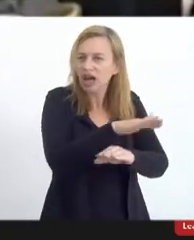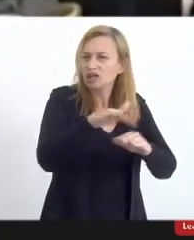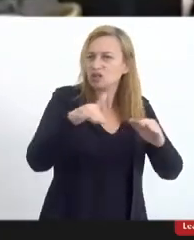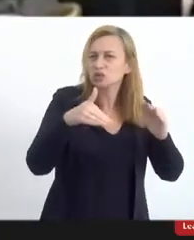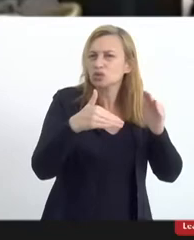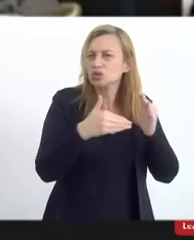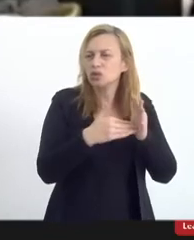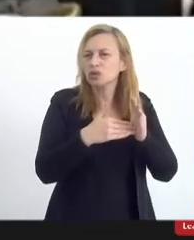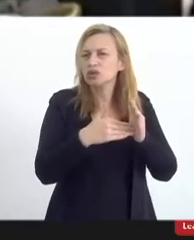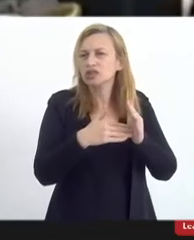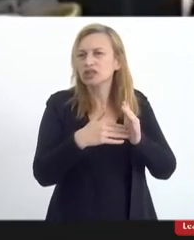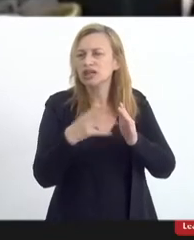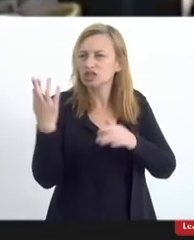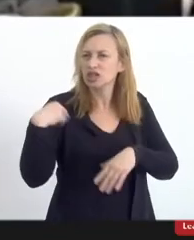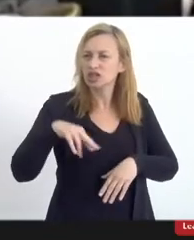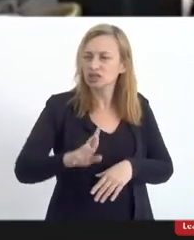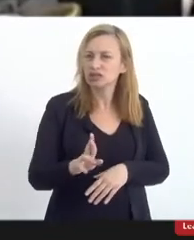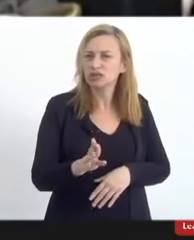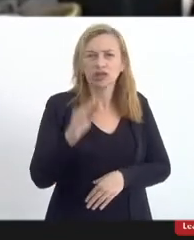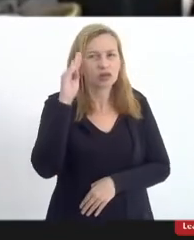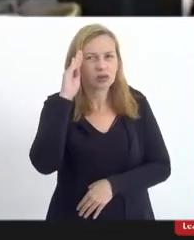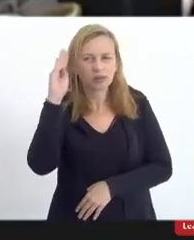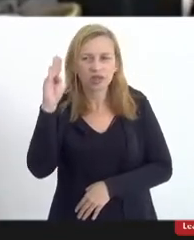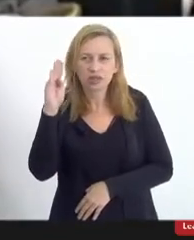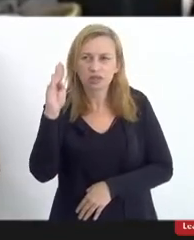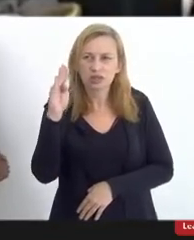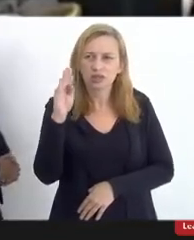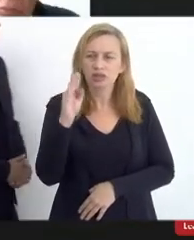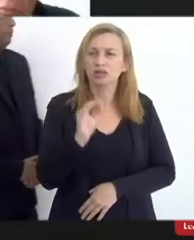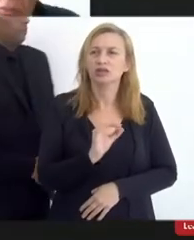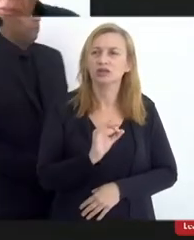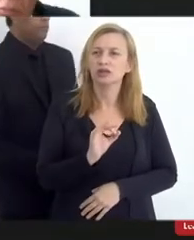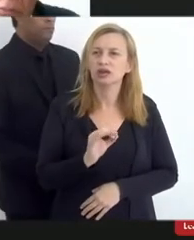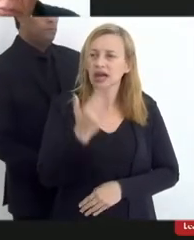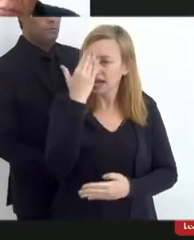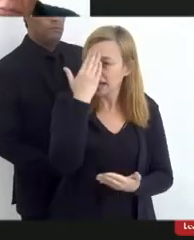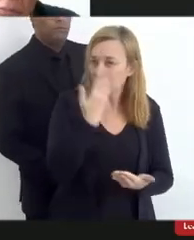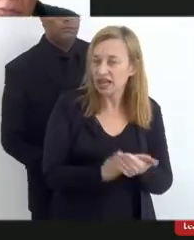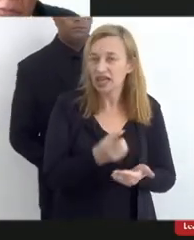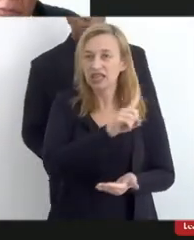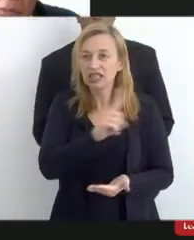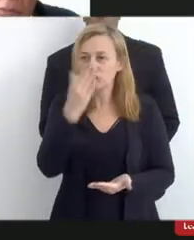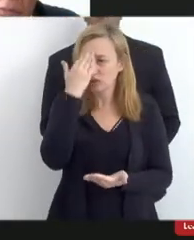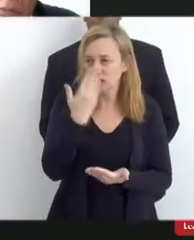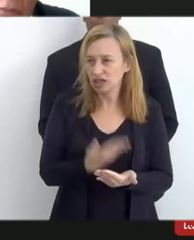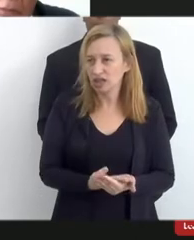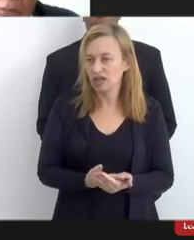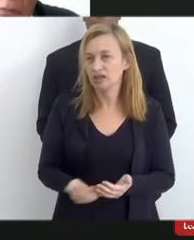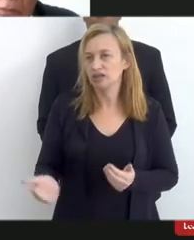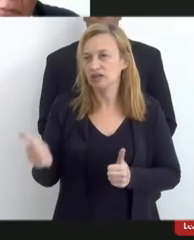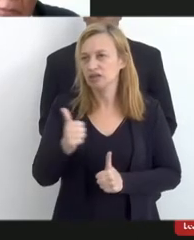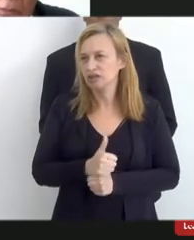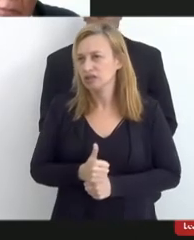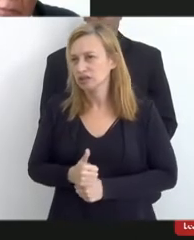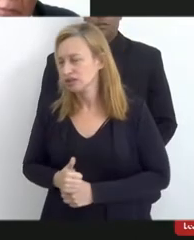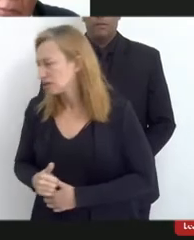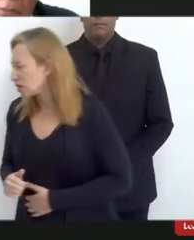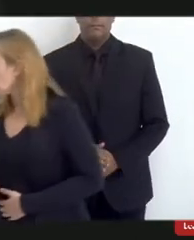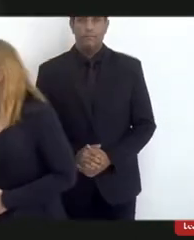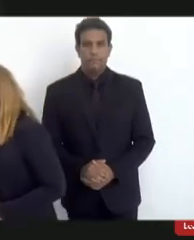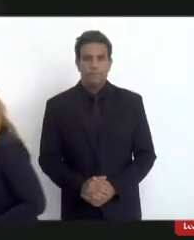as religiões e, principalmente, a concepção de crer e não crer, que todos têm, e que nós